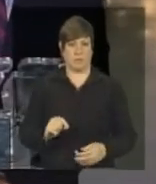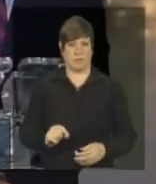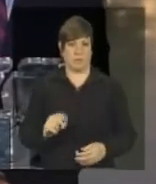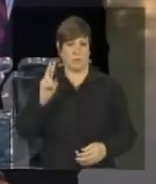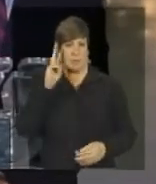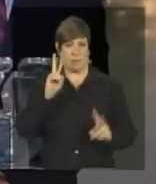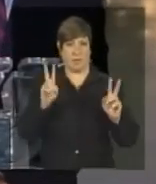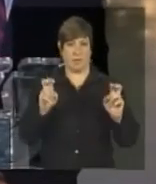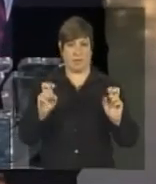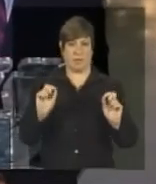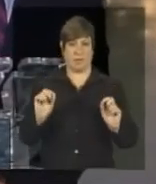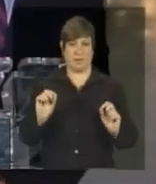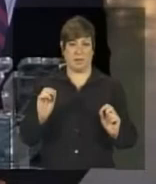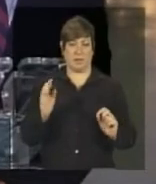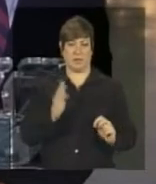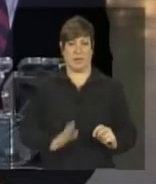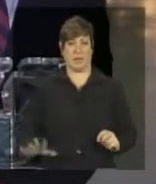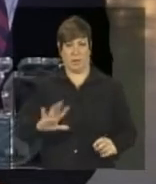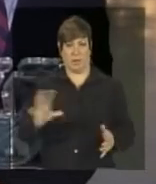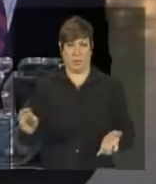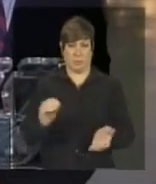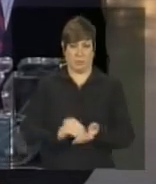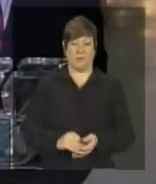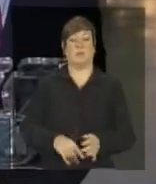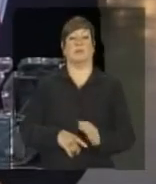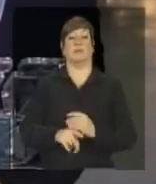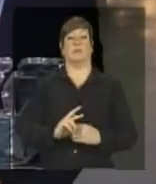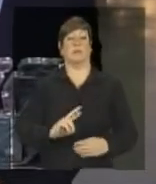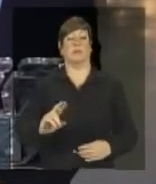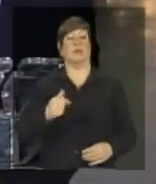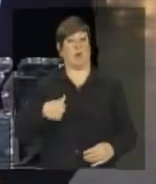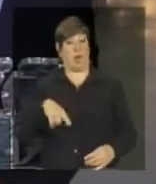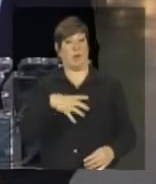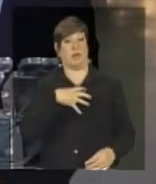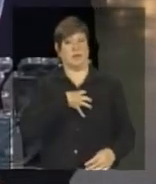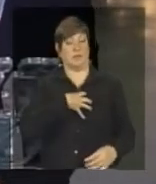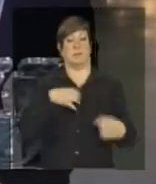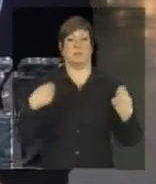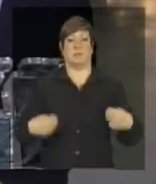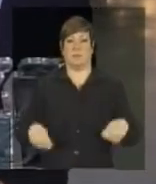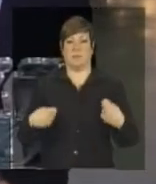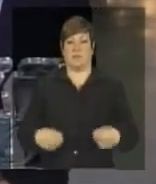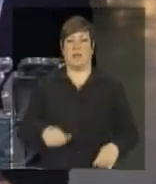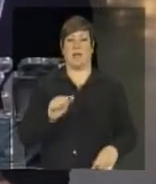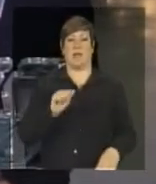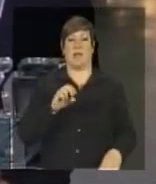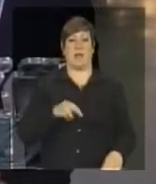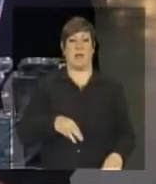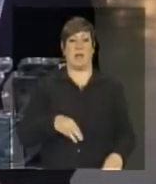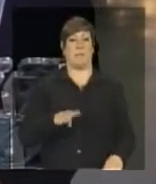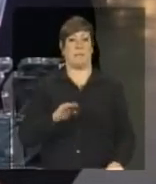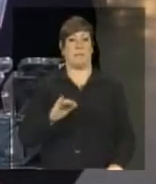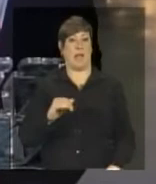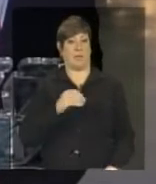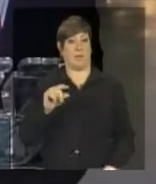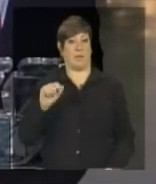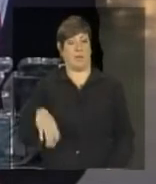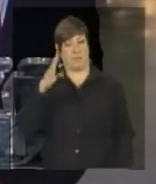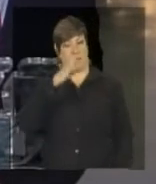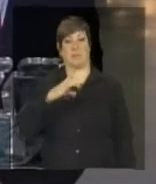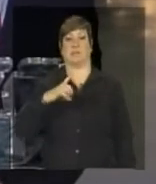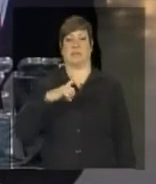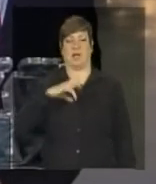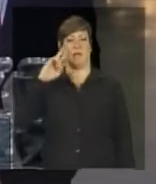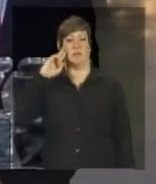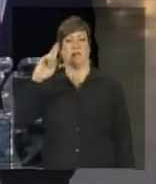nacionais têm que também ser incluídas? Há um sentimento de que devemos ser ambiciosos e que o Brasil tem uma liderança natural